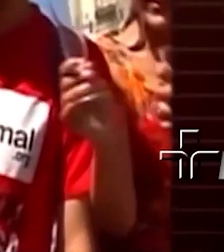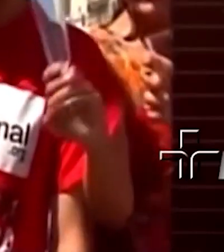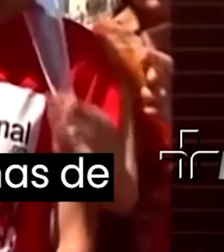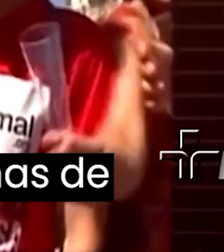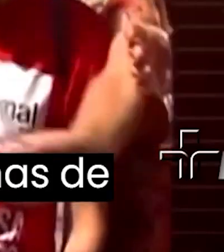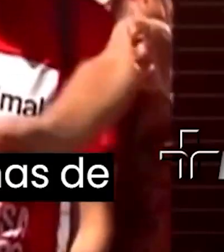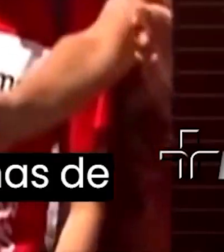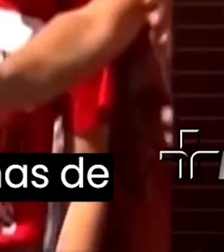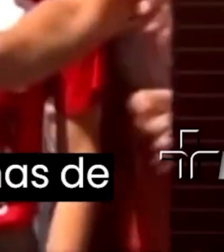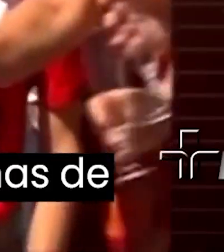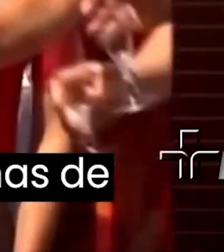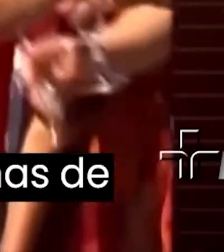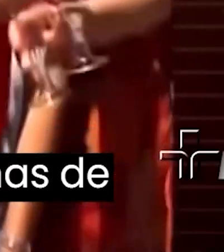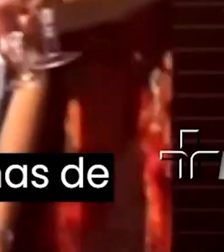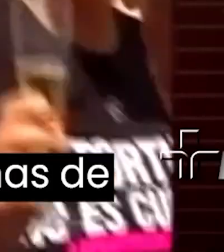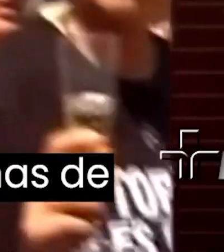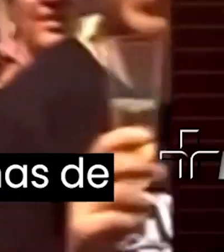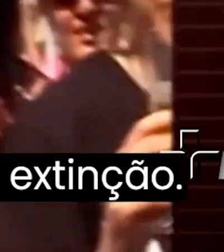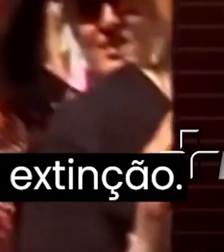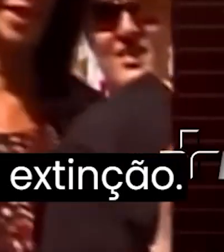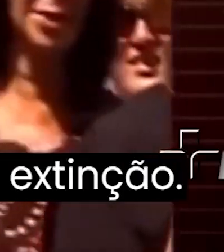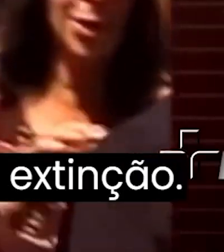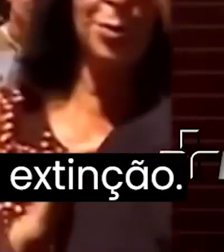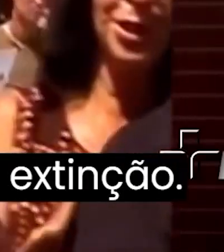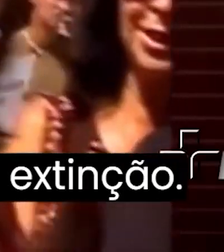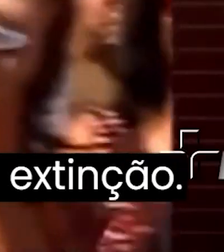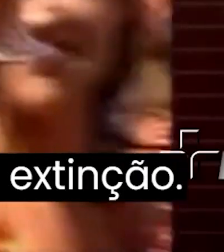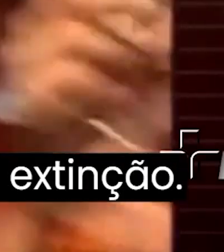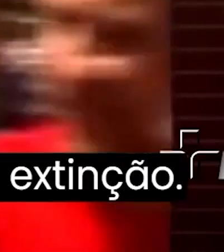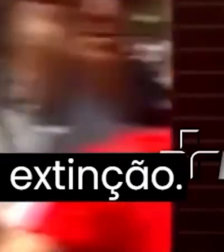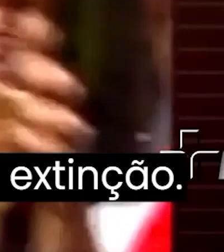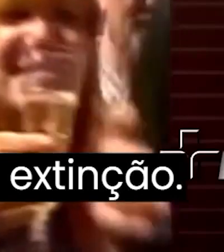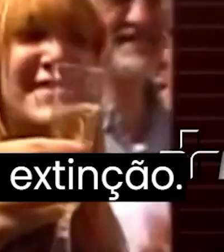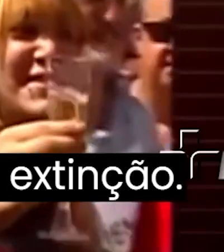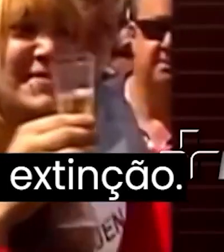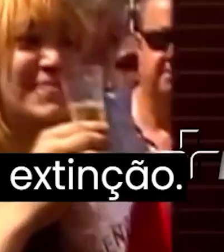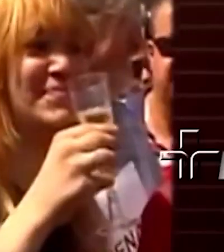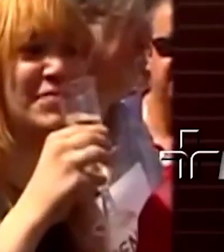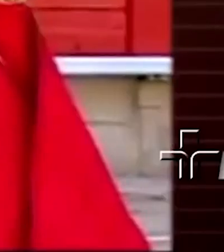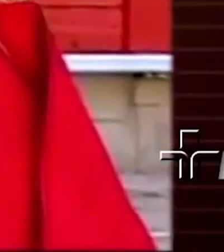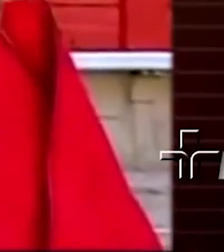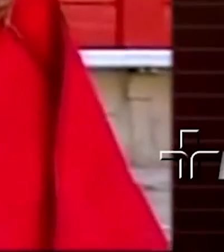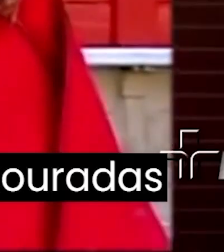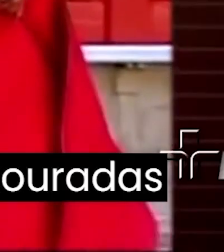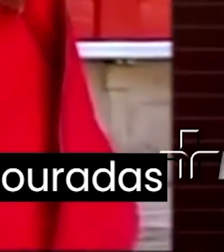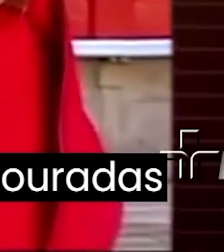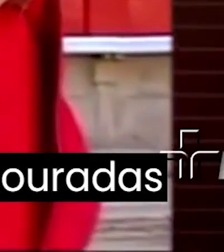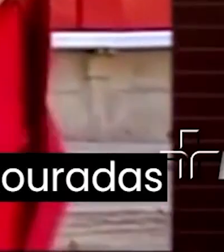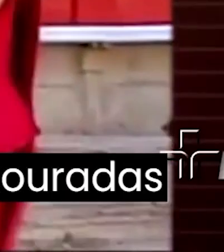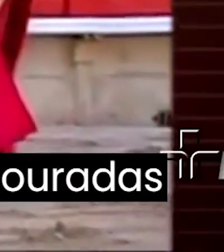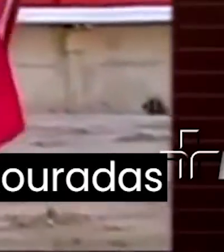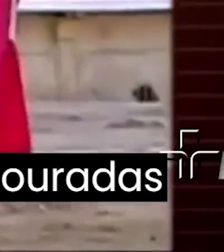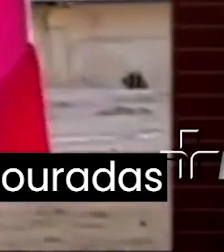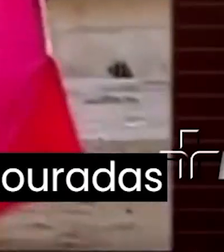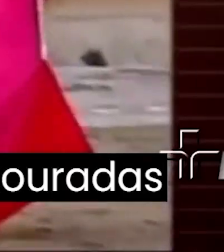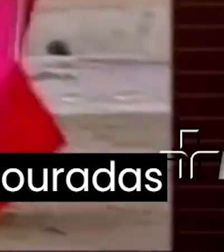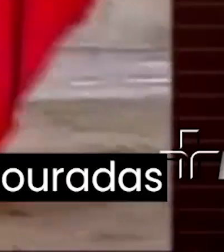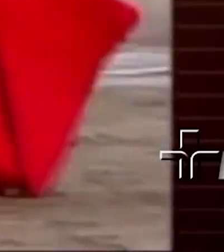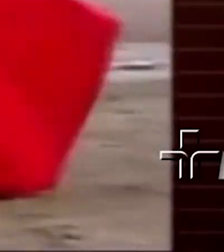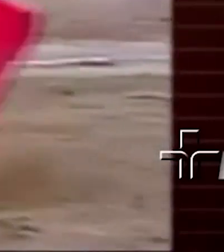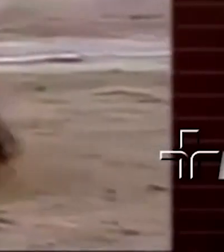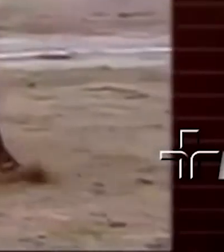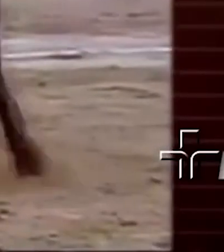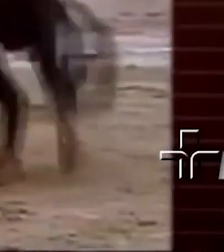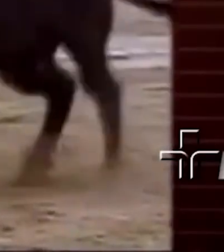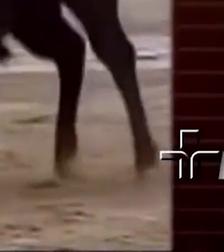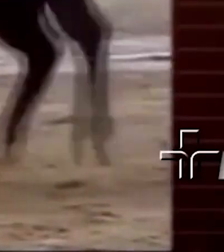o esforço valeu a pena dezenas de cidades condenaram as touradas à extinção as ilhas canárias já proibem as touradas